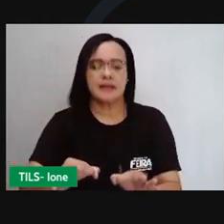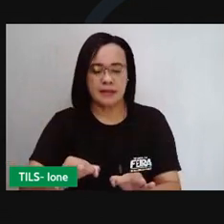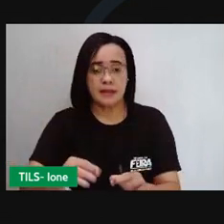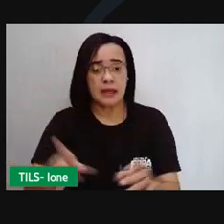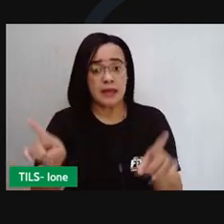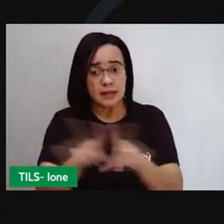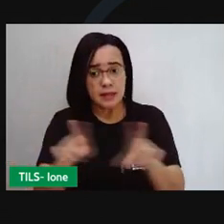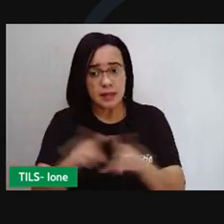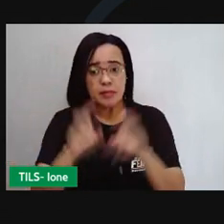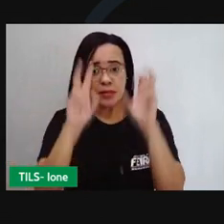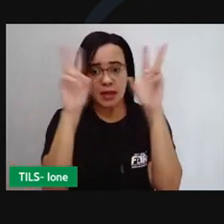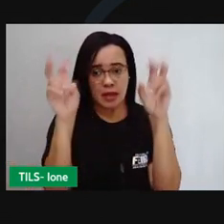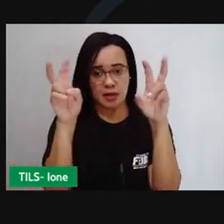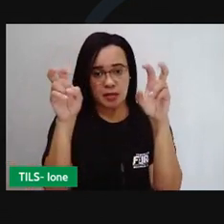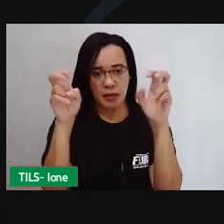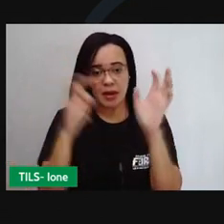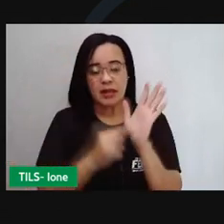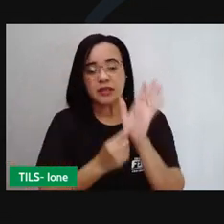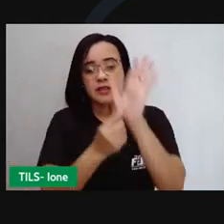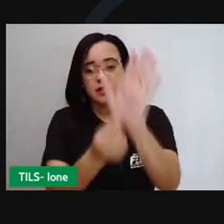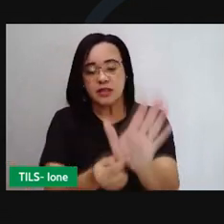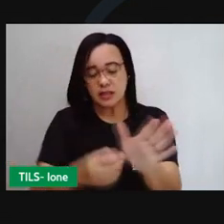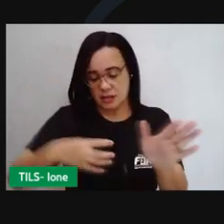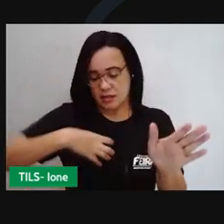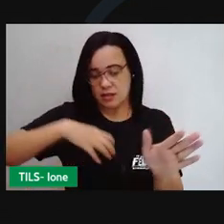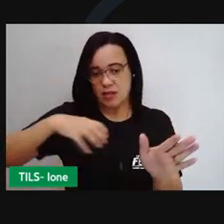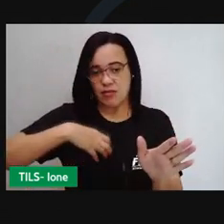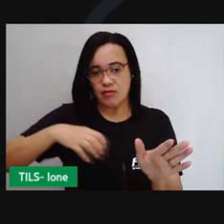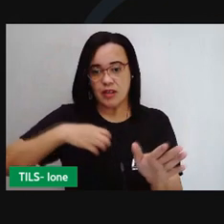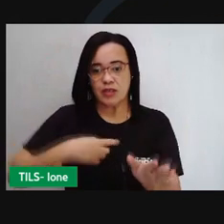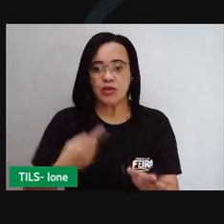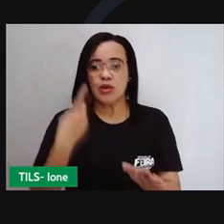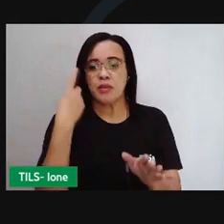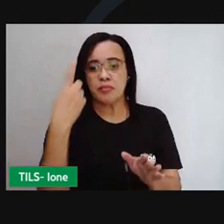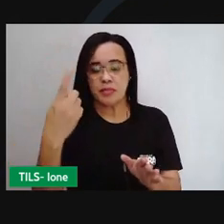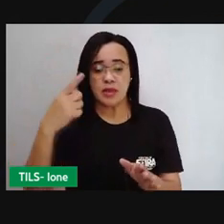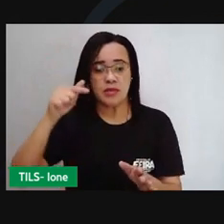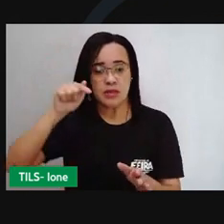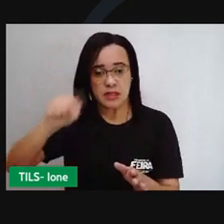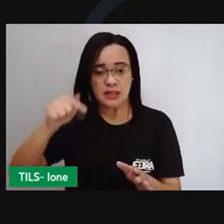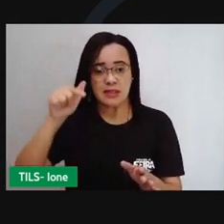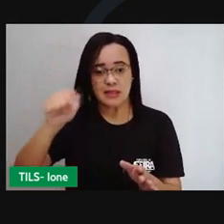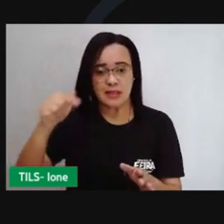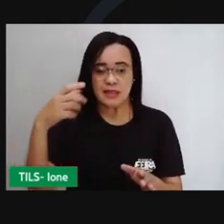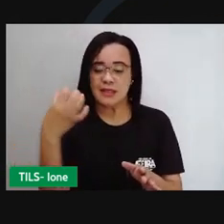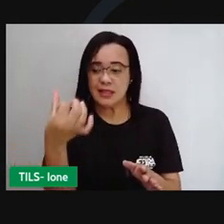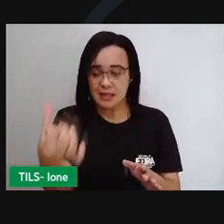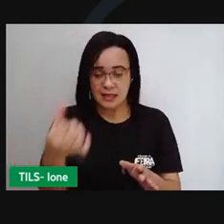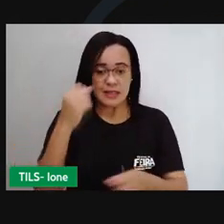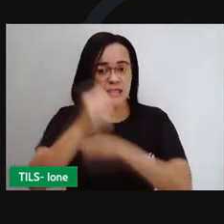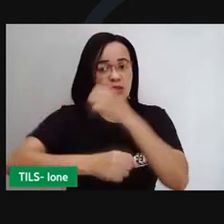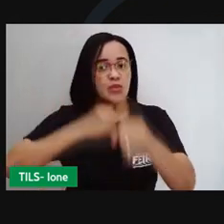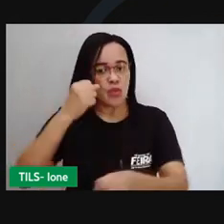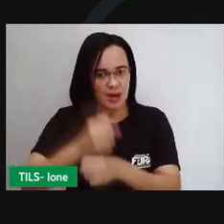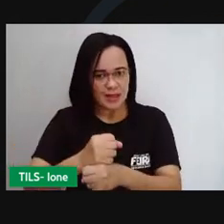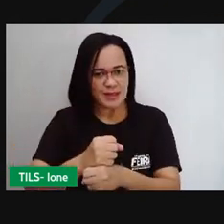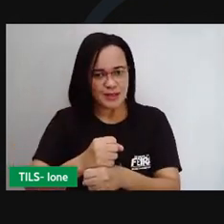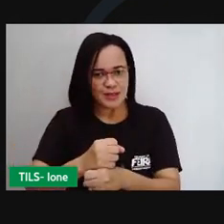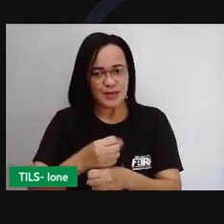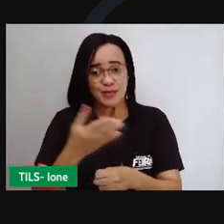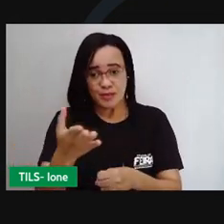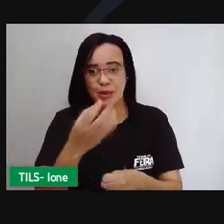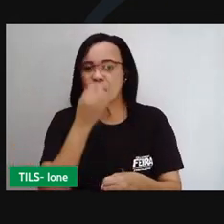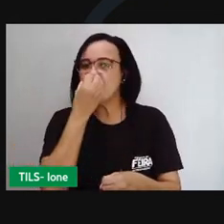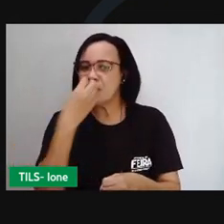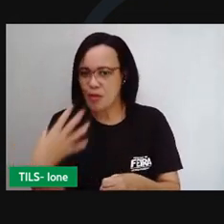1756. Não é correta, meu rei. E não perca o próximo